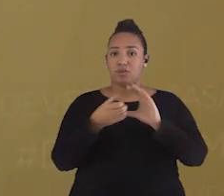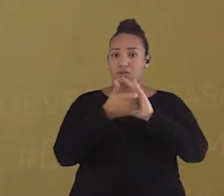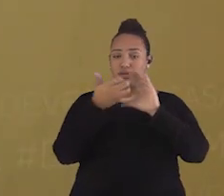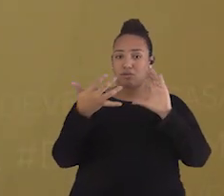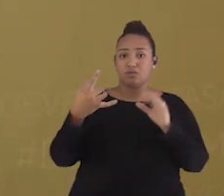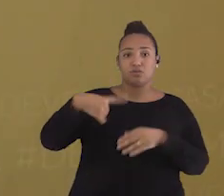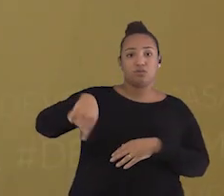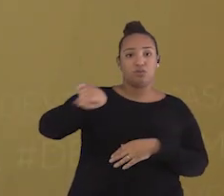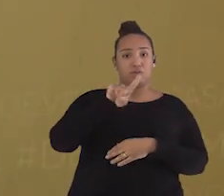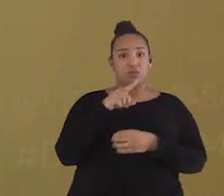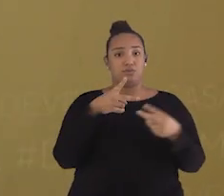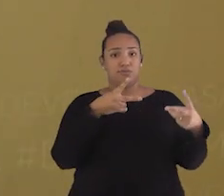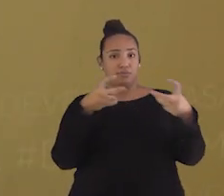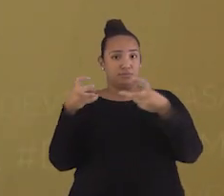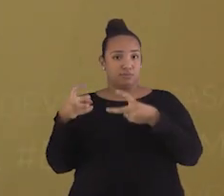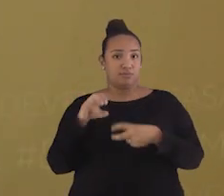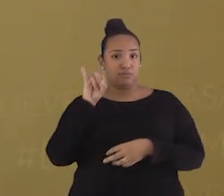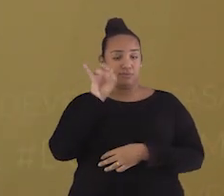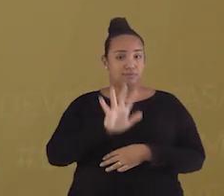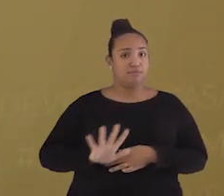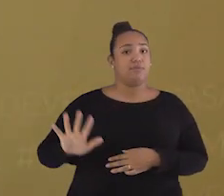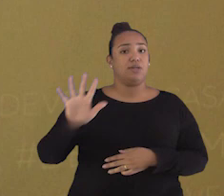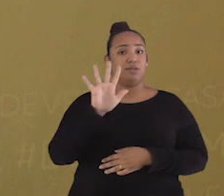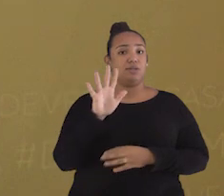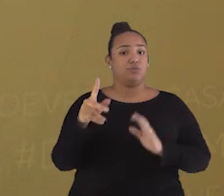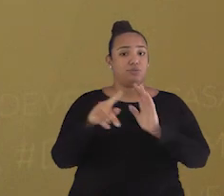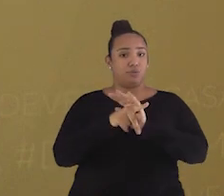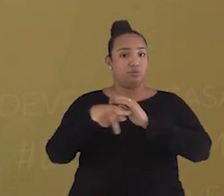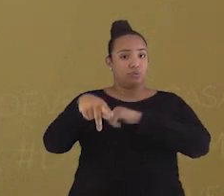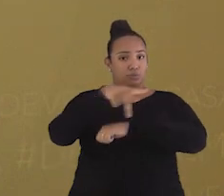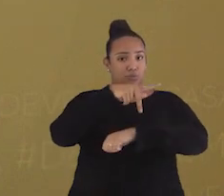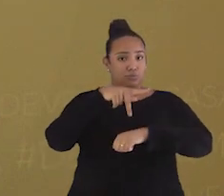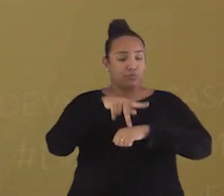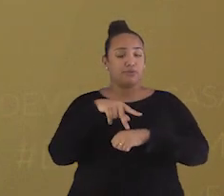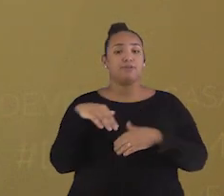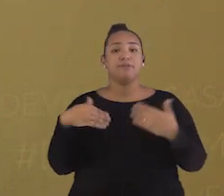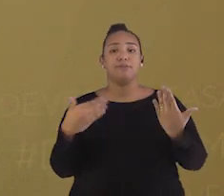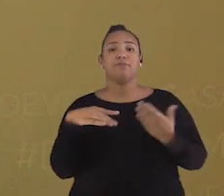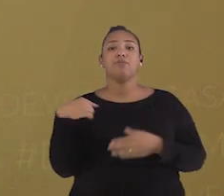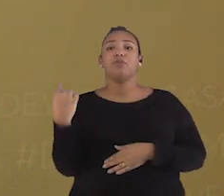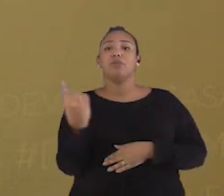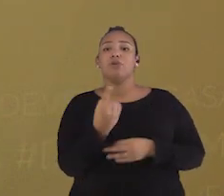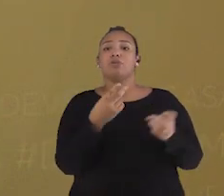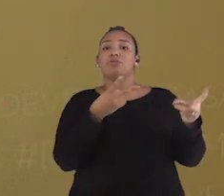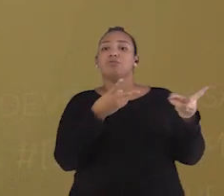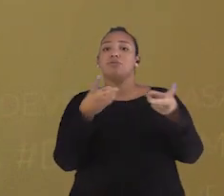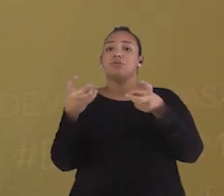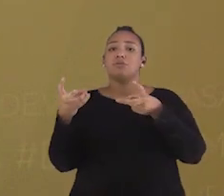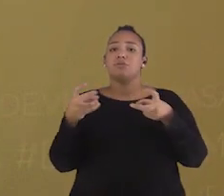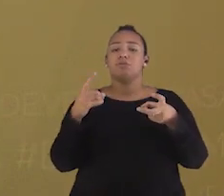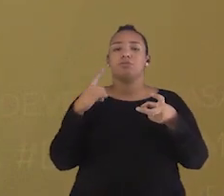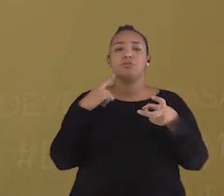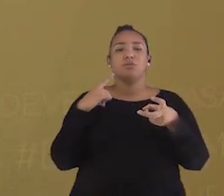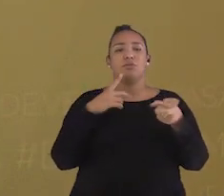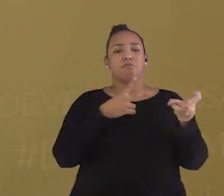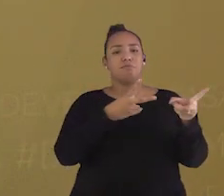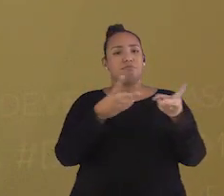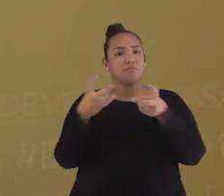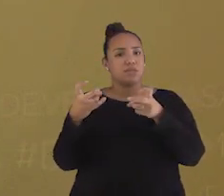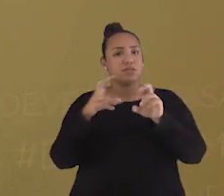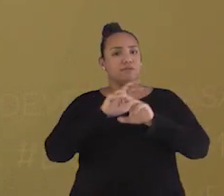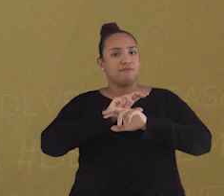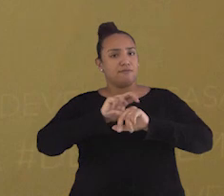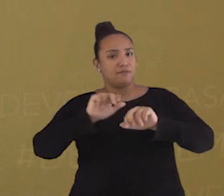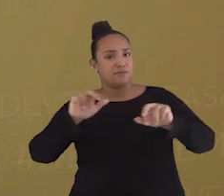podemos perceber nas paisagens desses países foram observadas com diversas percepções,